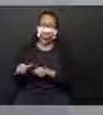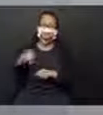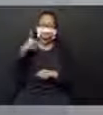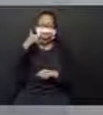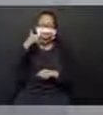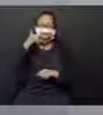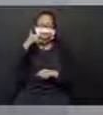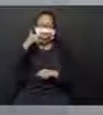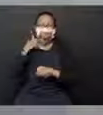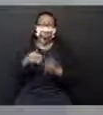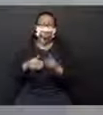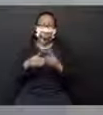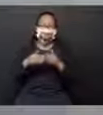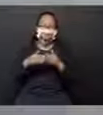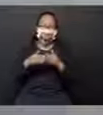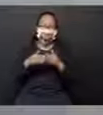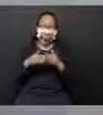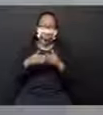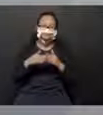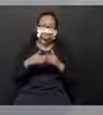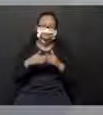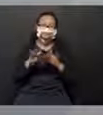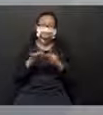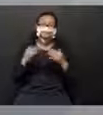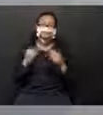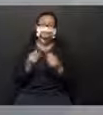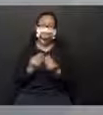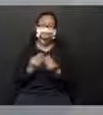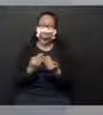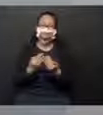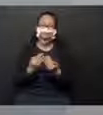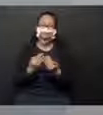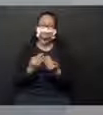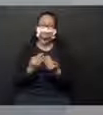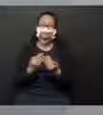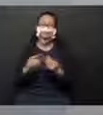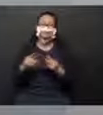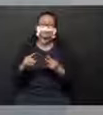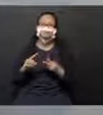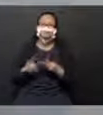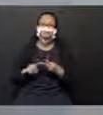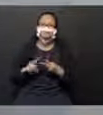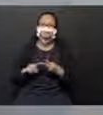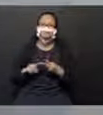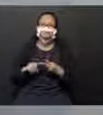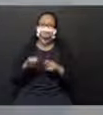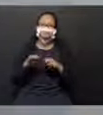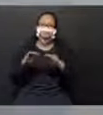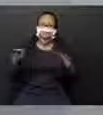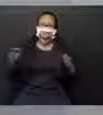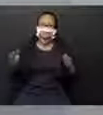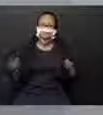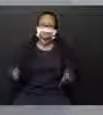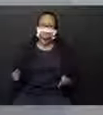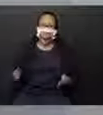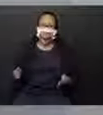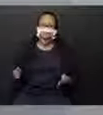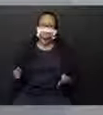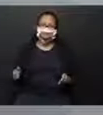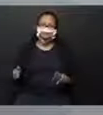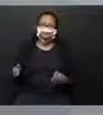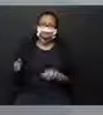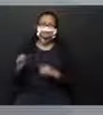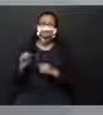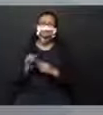autorização dos responsáveis. E o meu anteparo, ou seja, a minha superfície onde eu vou projetar a sombra,